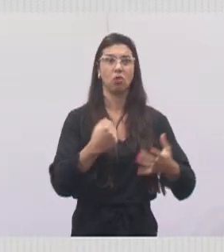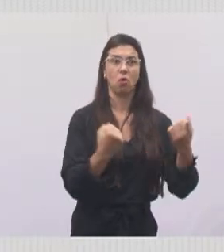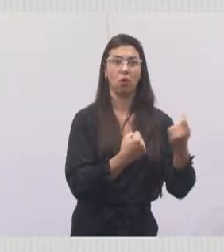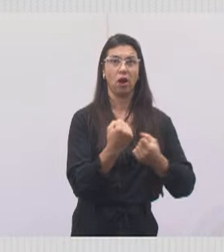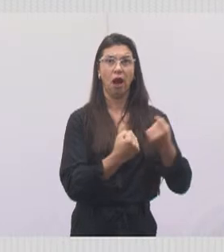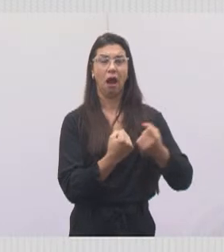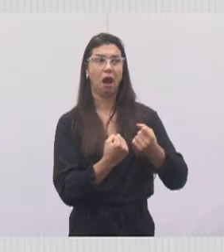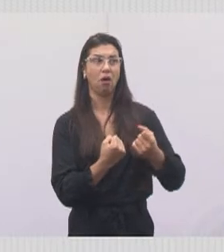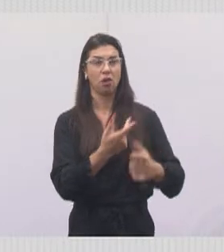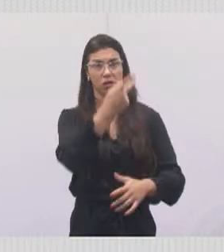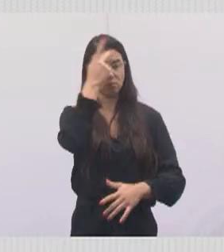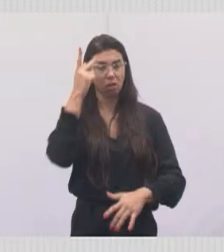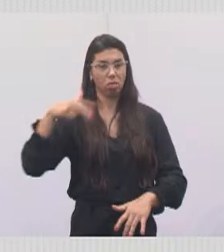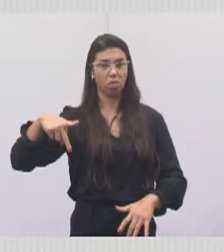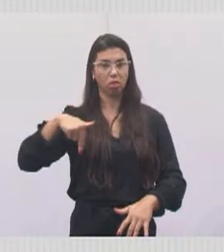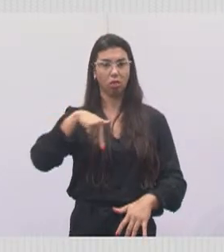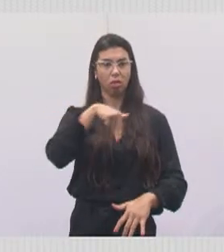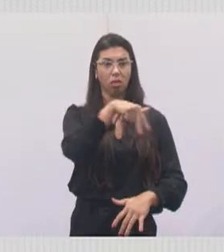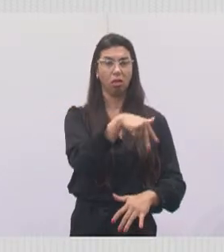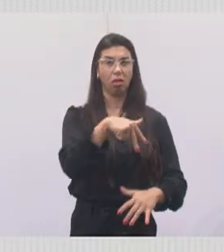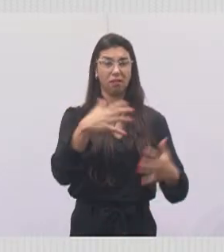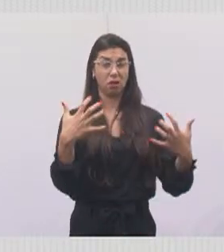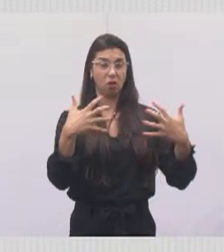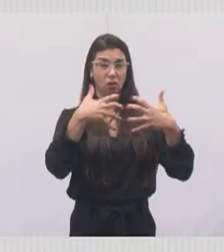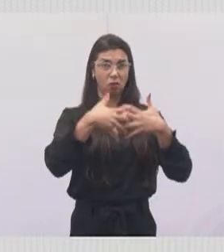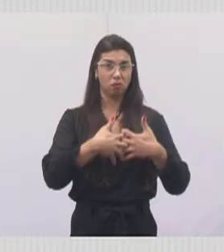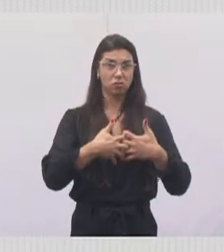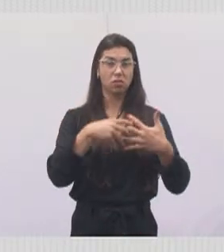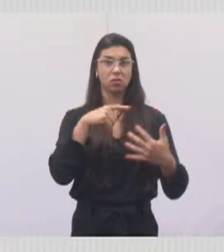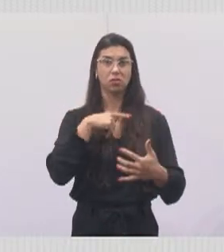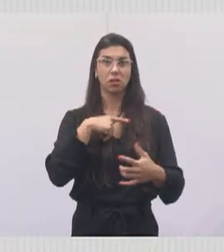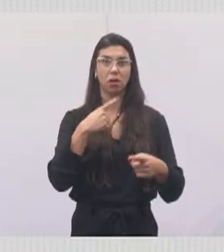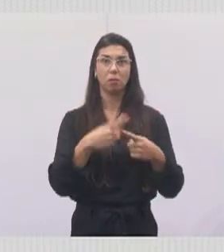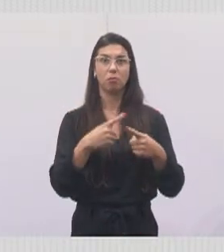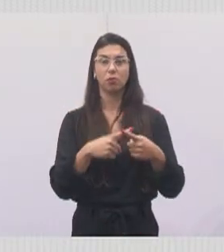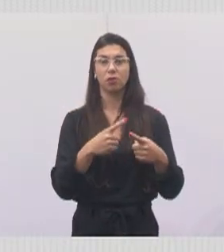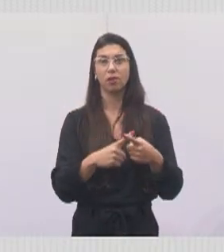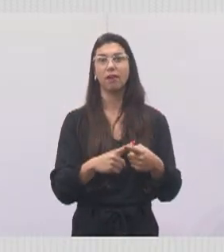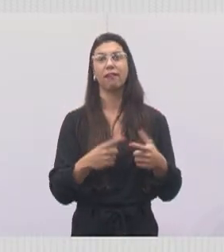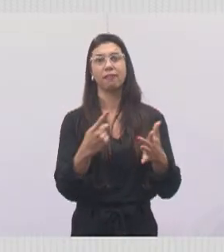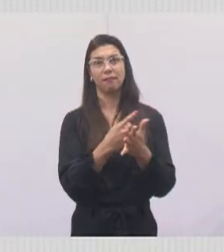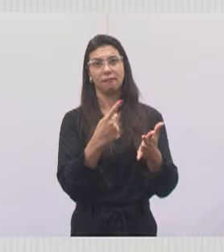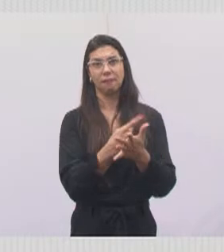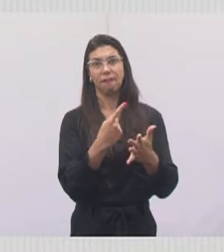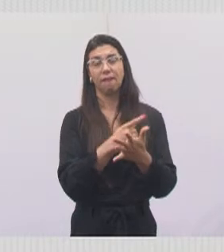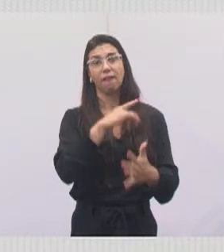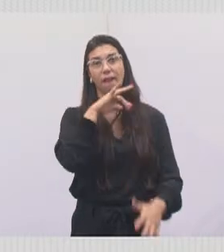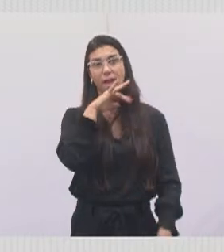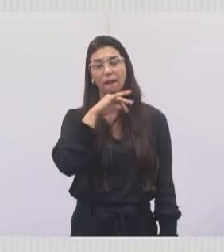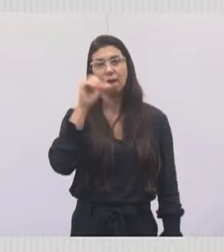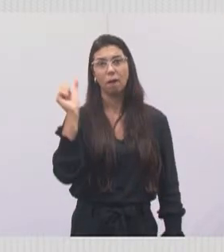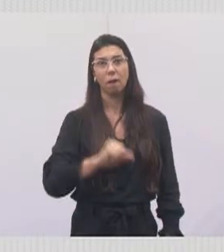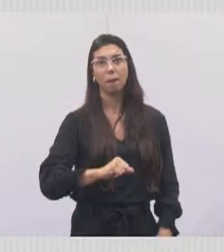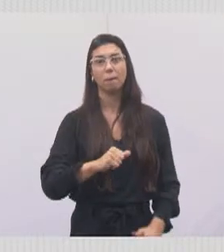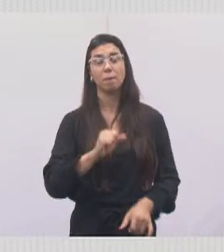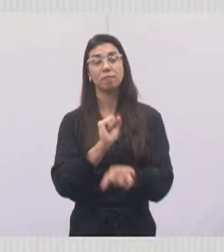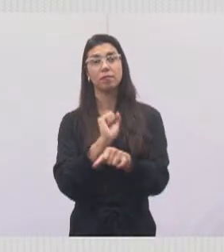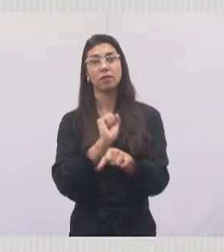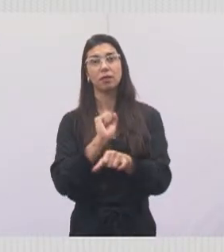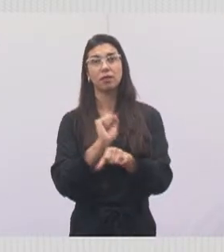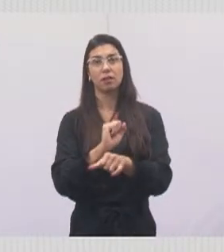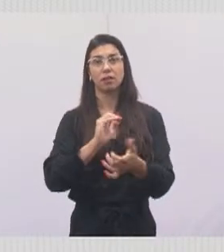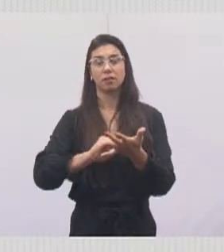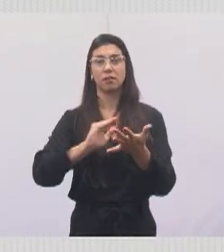utilizam essas faixas de travessia. Então, aí a gente fez aí essa indicação e a mobilidade urbana, esperamos que a mobilidade